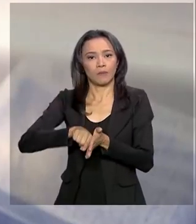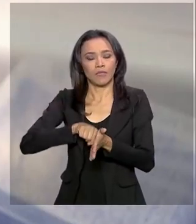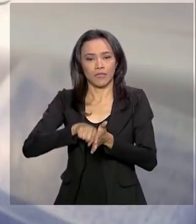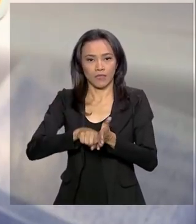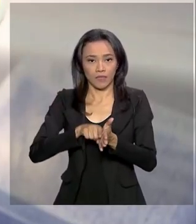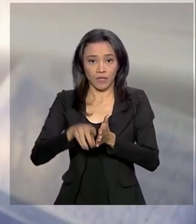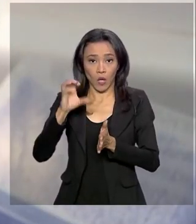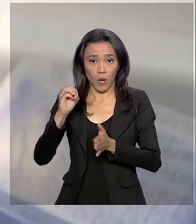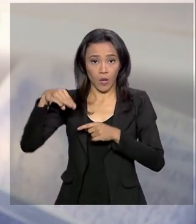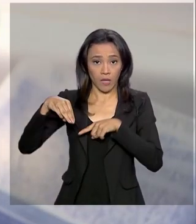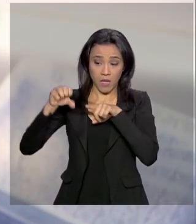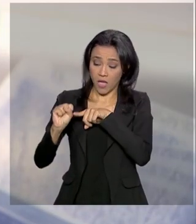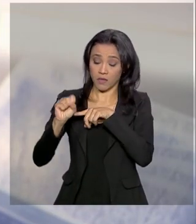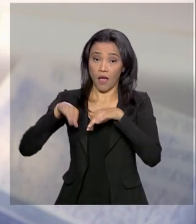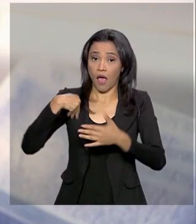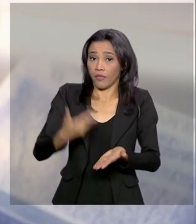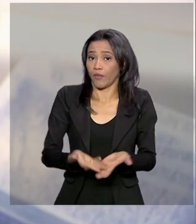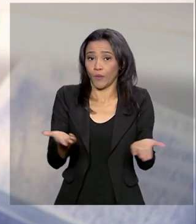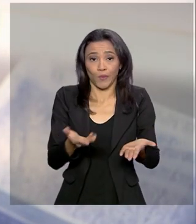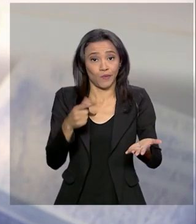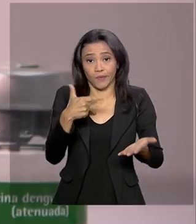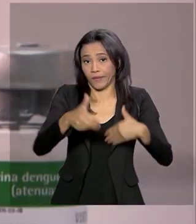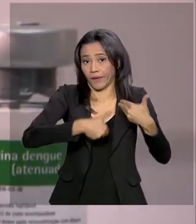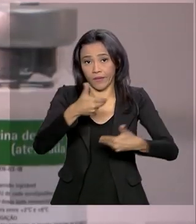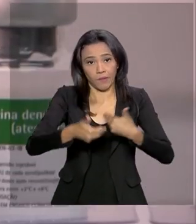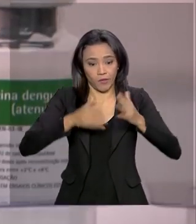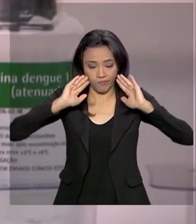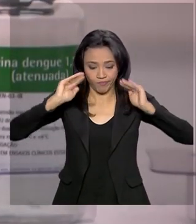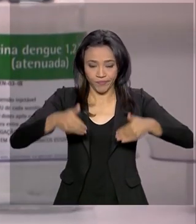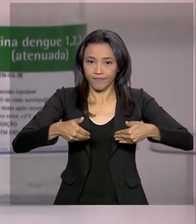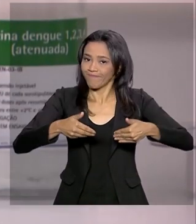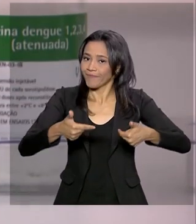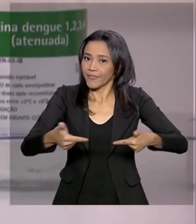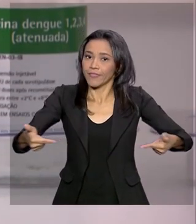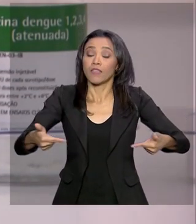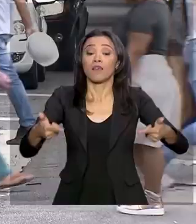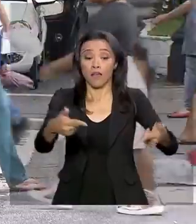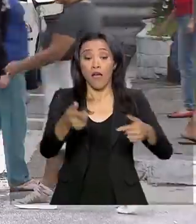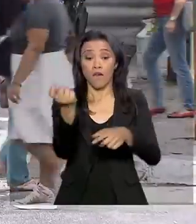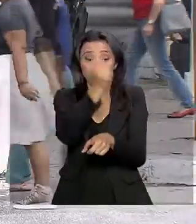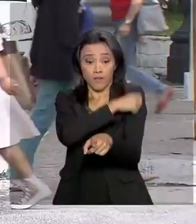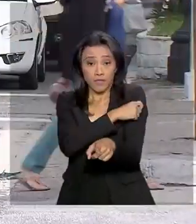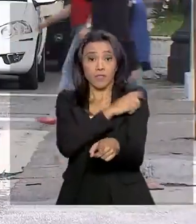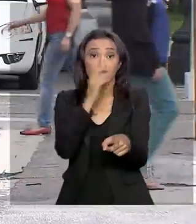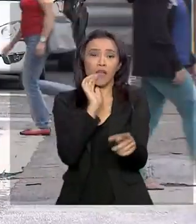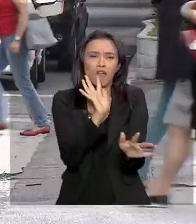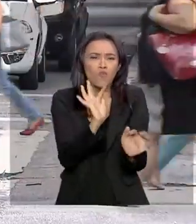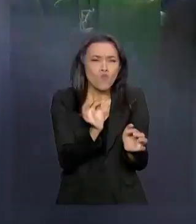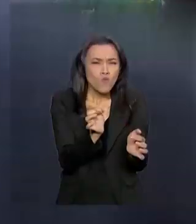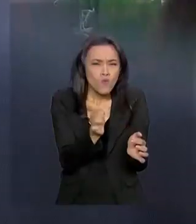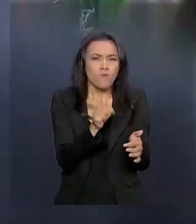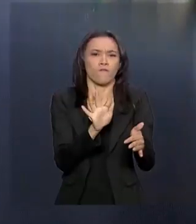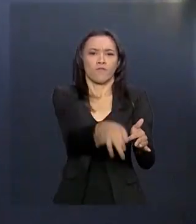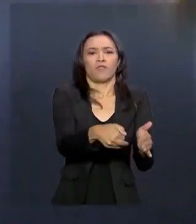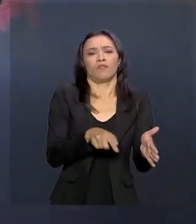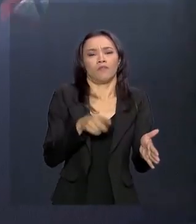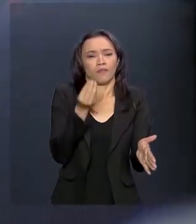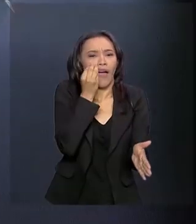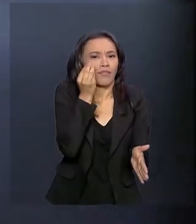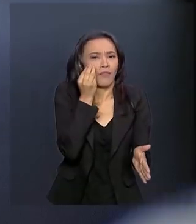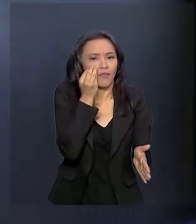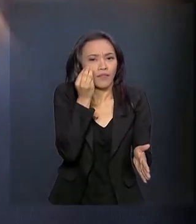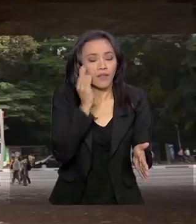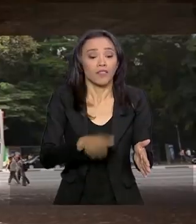que até hoje não tem um tratamento específico. A vacina está em fase de testes. 17 mil voluntários, entre 2 e